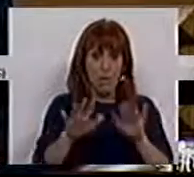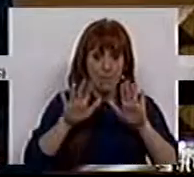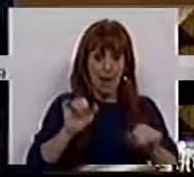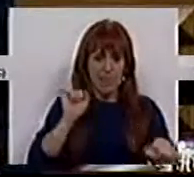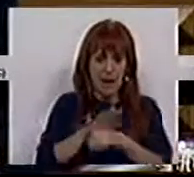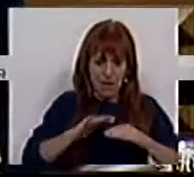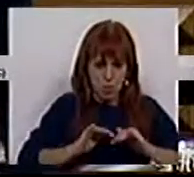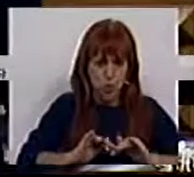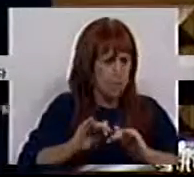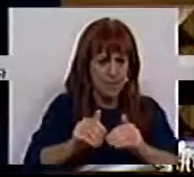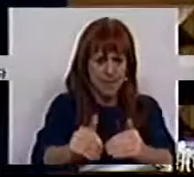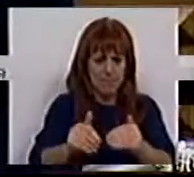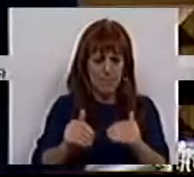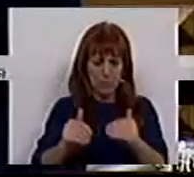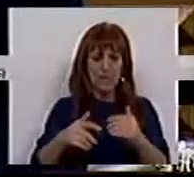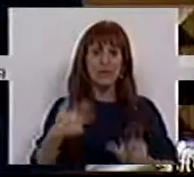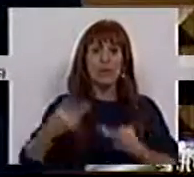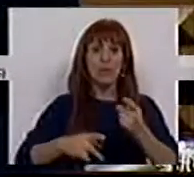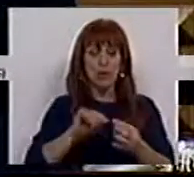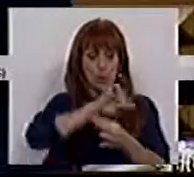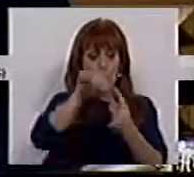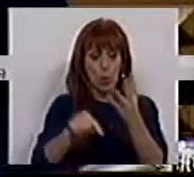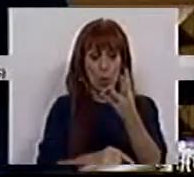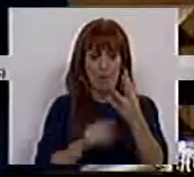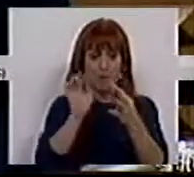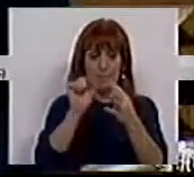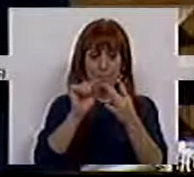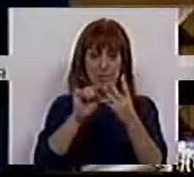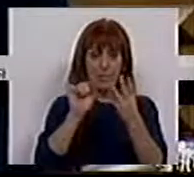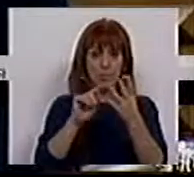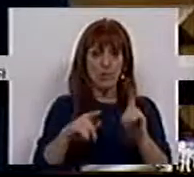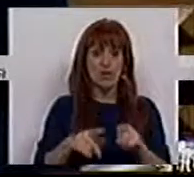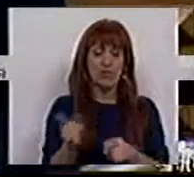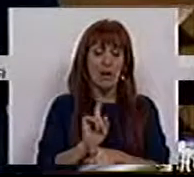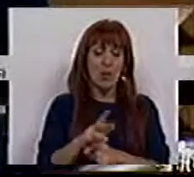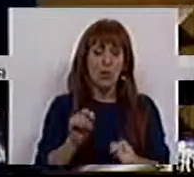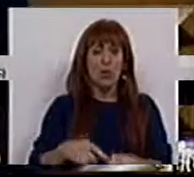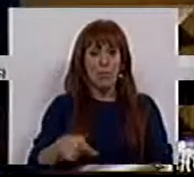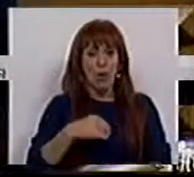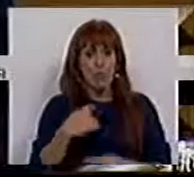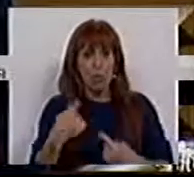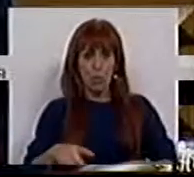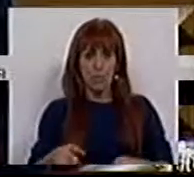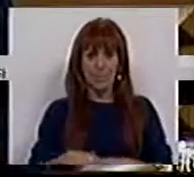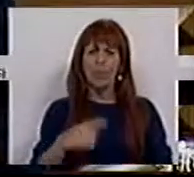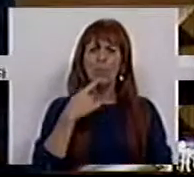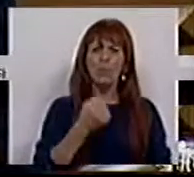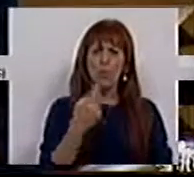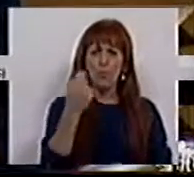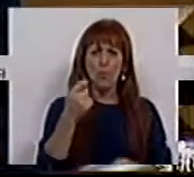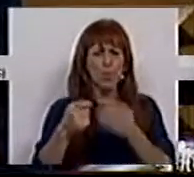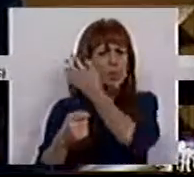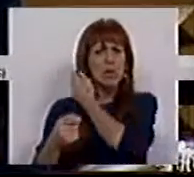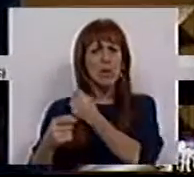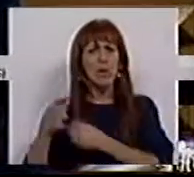travar o avanço do mar. E por isso, analisando estes quatro aspectos, há desde logo uma preocupação. Muito pouco